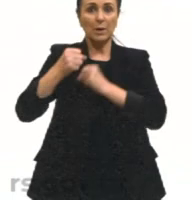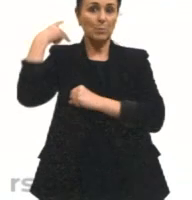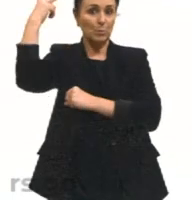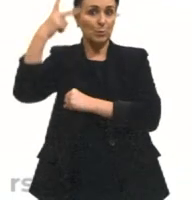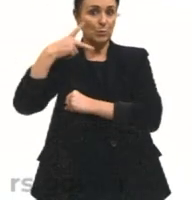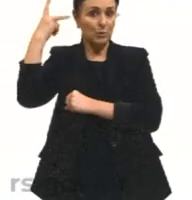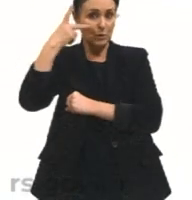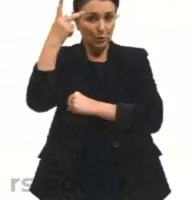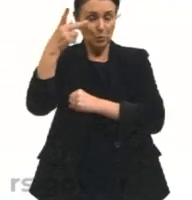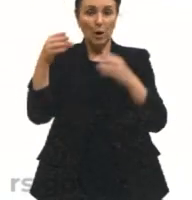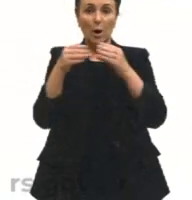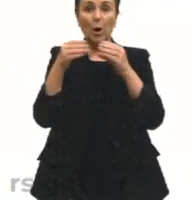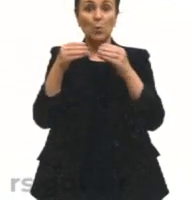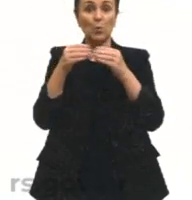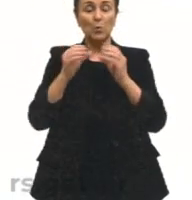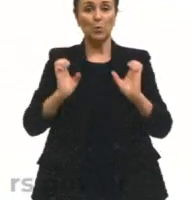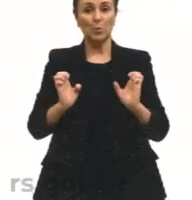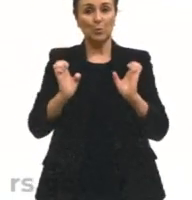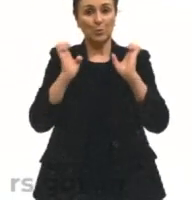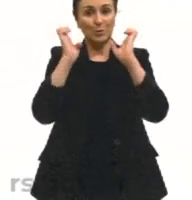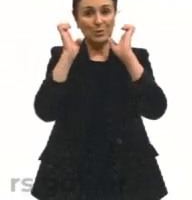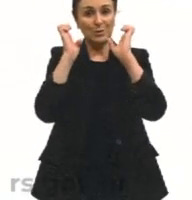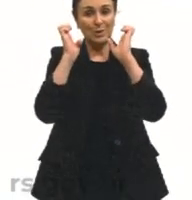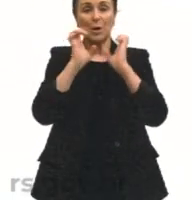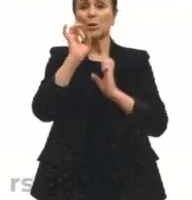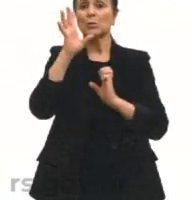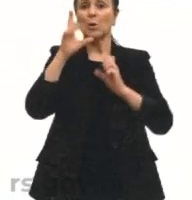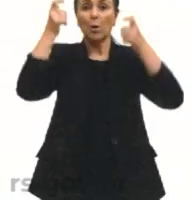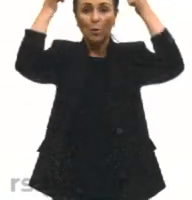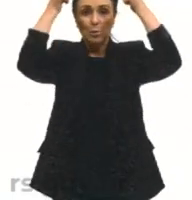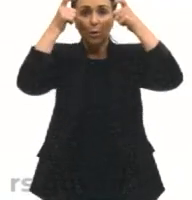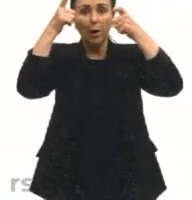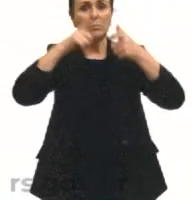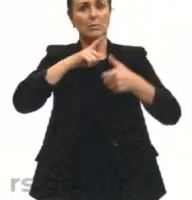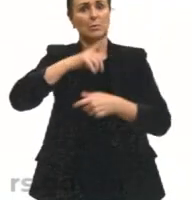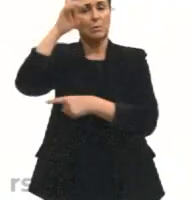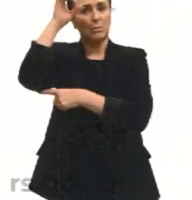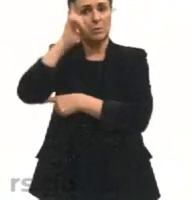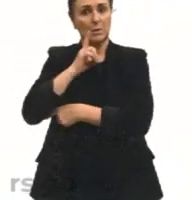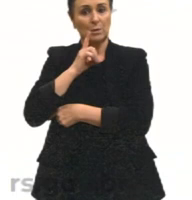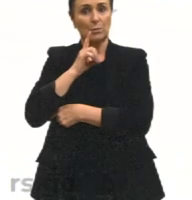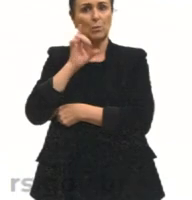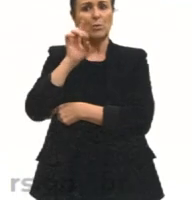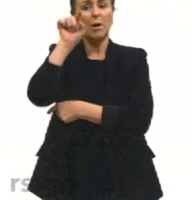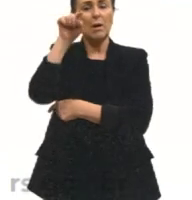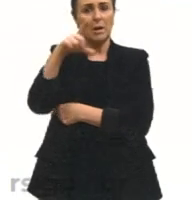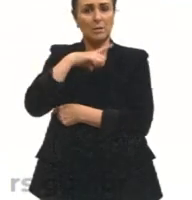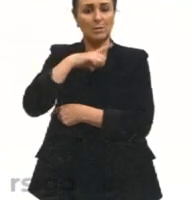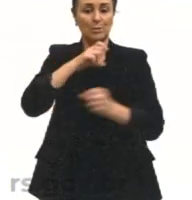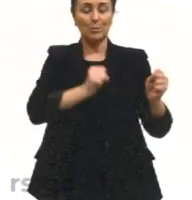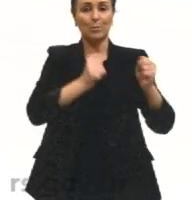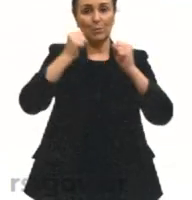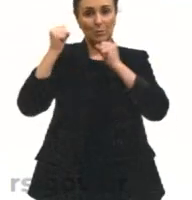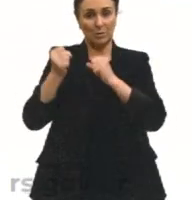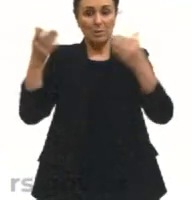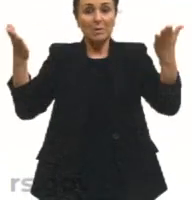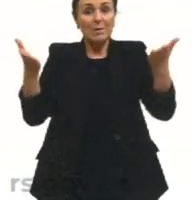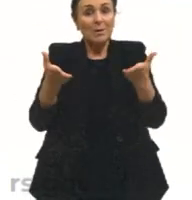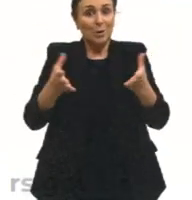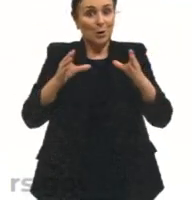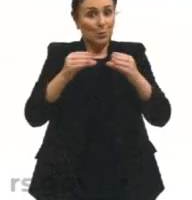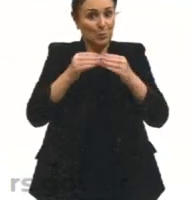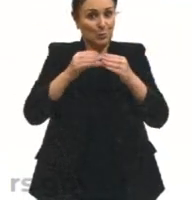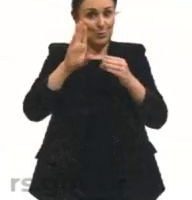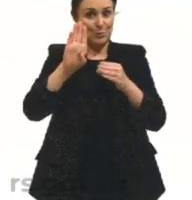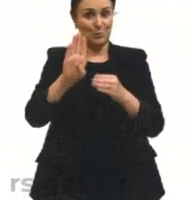então apenas os nobres tinham esse direito, apenas os nobres desfrutavam desses poderes e agora os burgueses